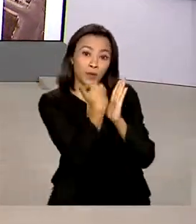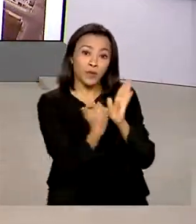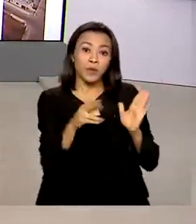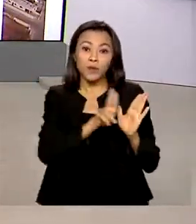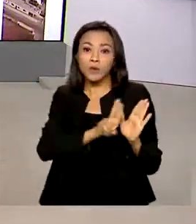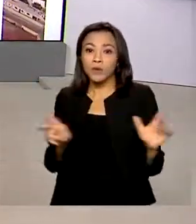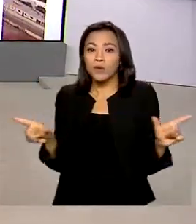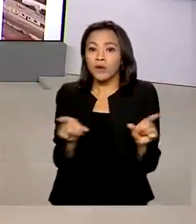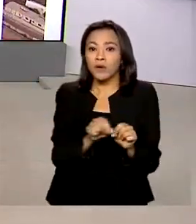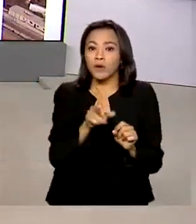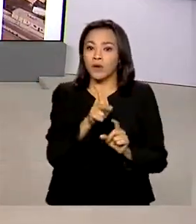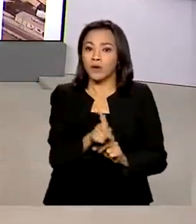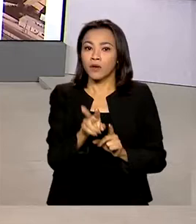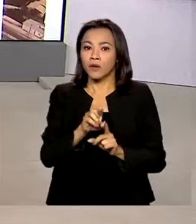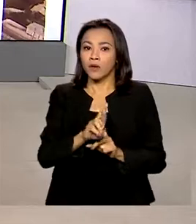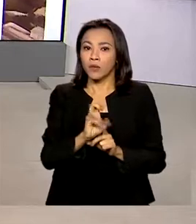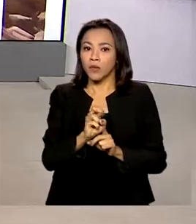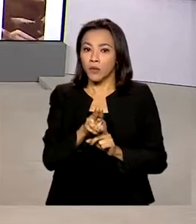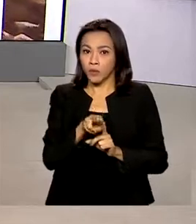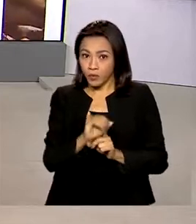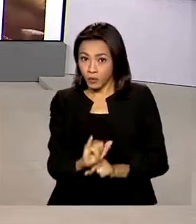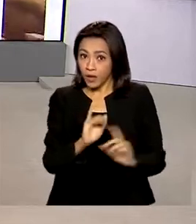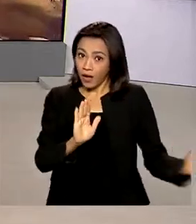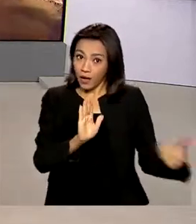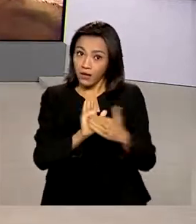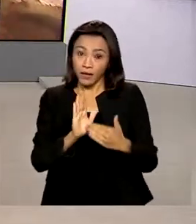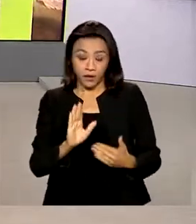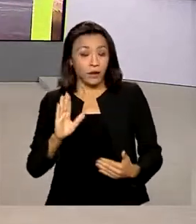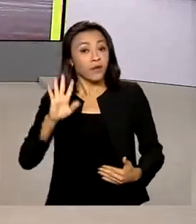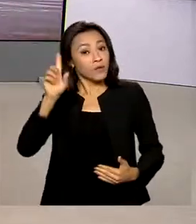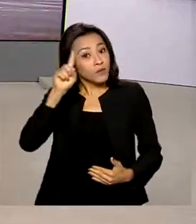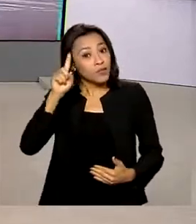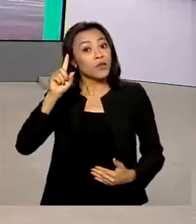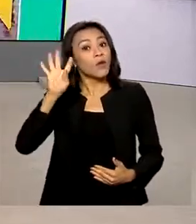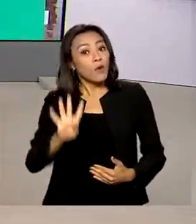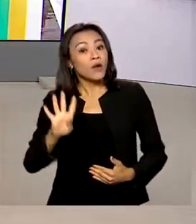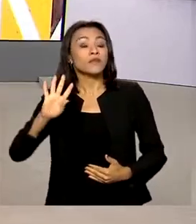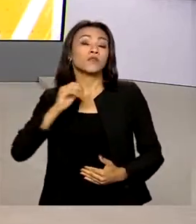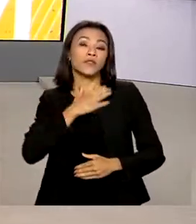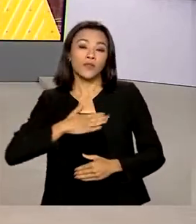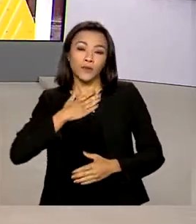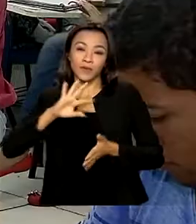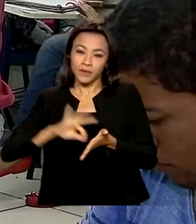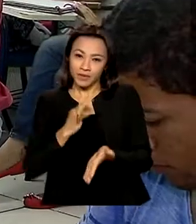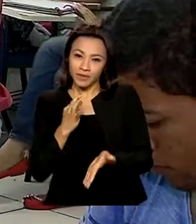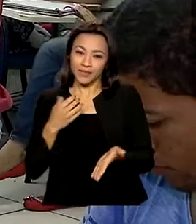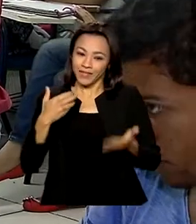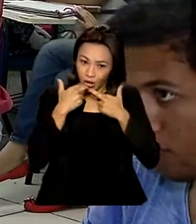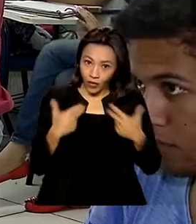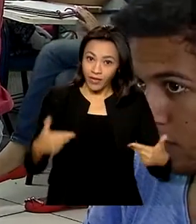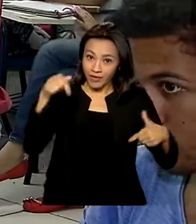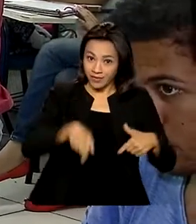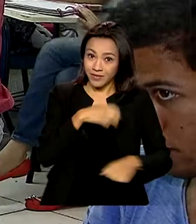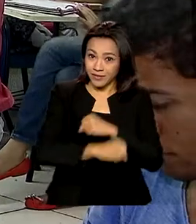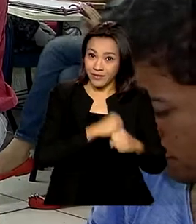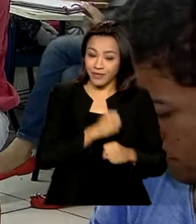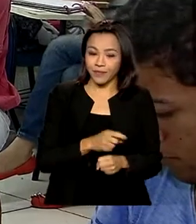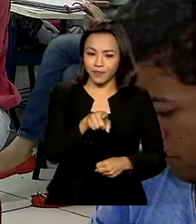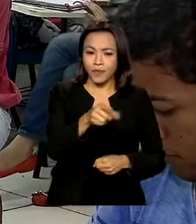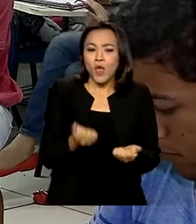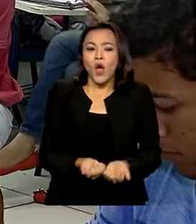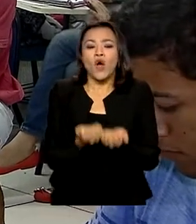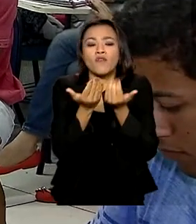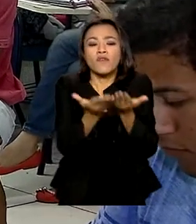ProUni. As inscrições vão até 4 de agosto e a edição deste ano tem novidades. O ProUni oferece